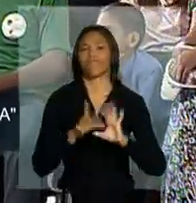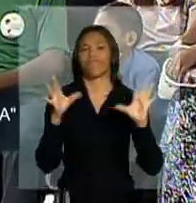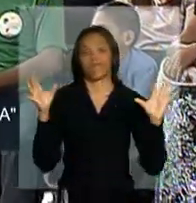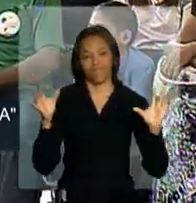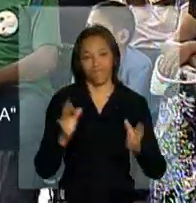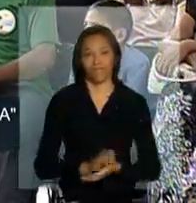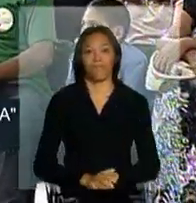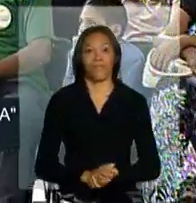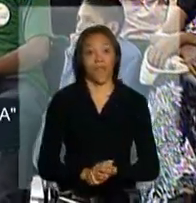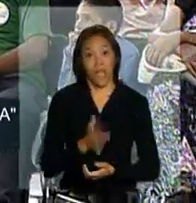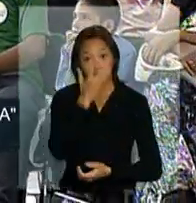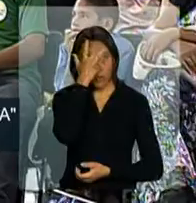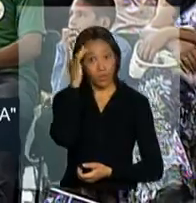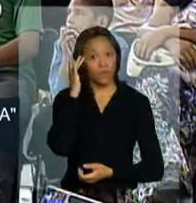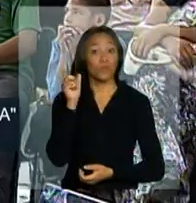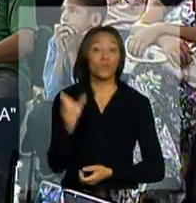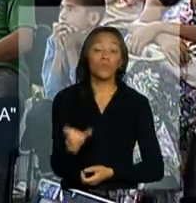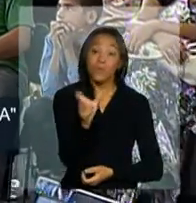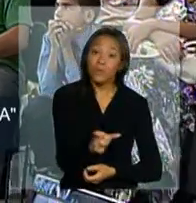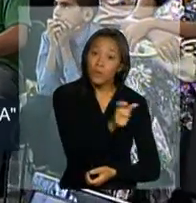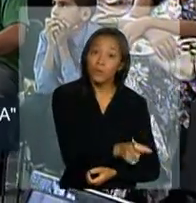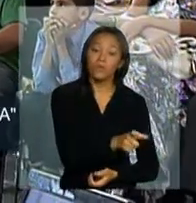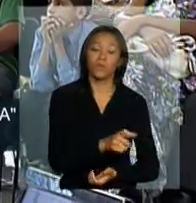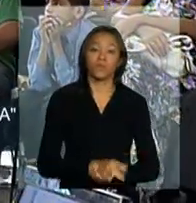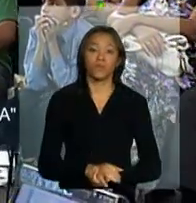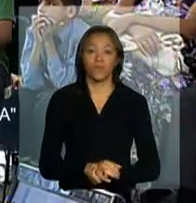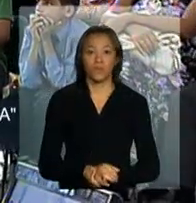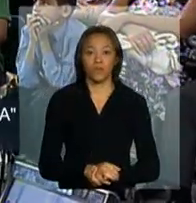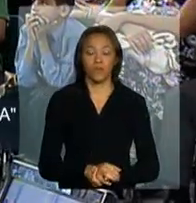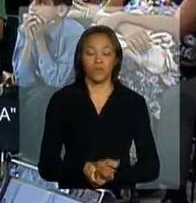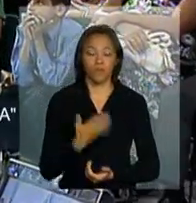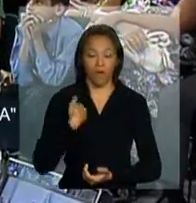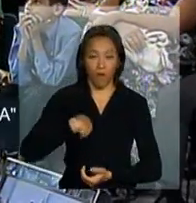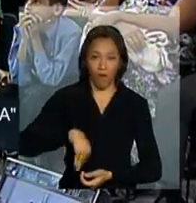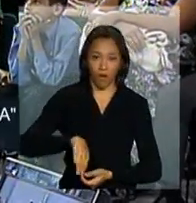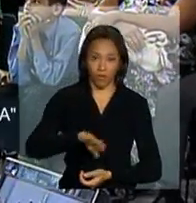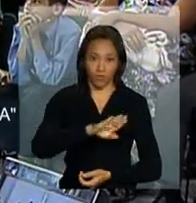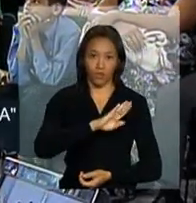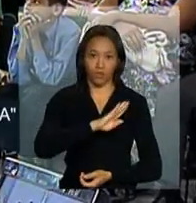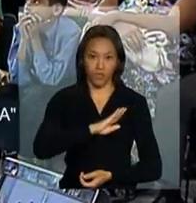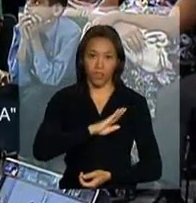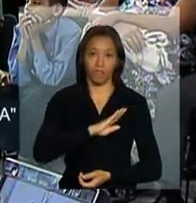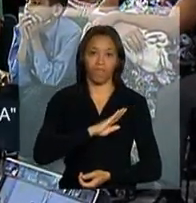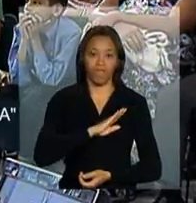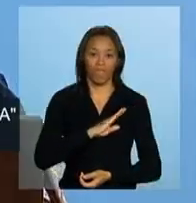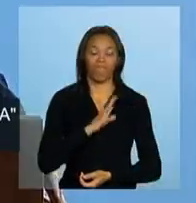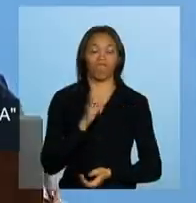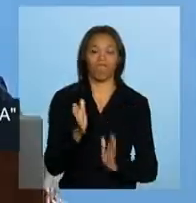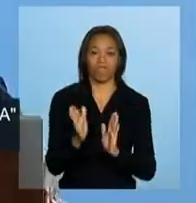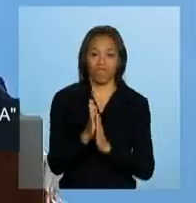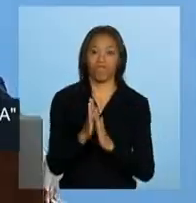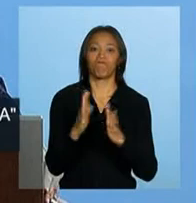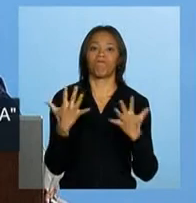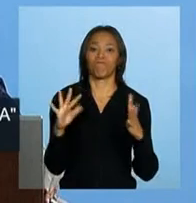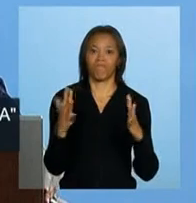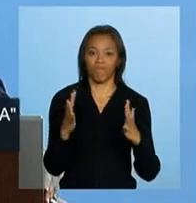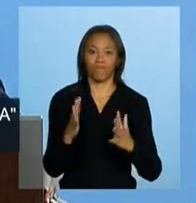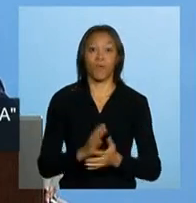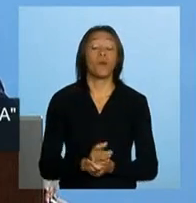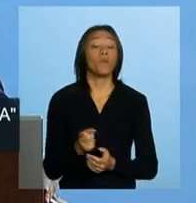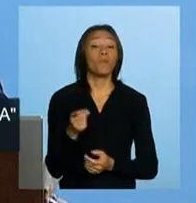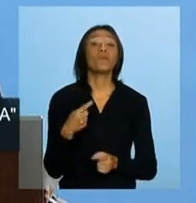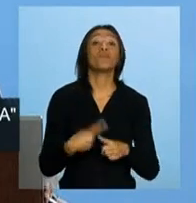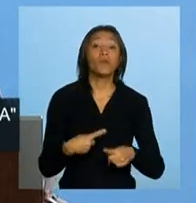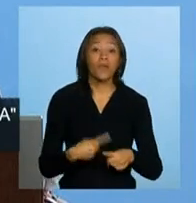elas, o nosso reconhecimento também pelo